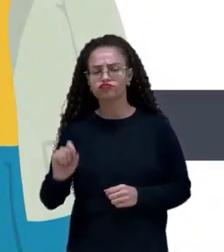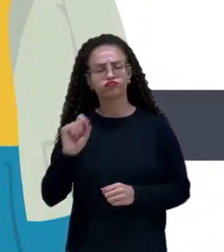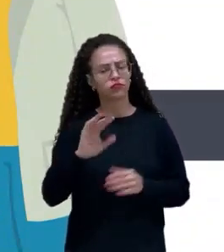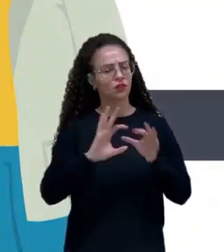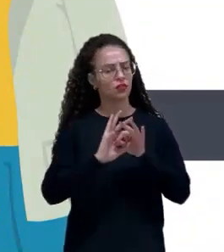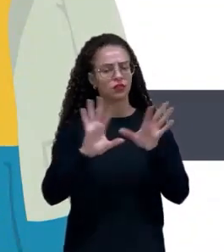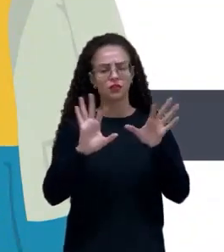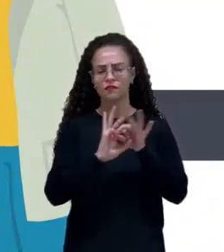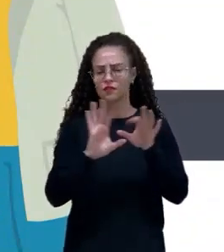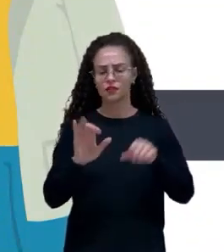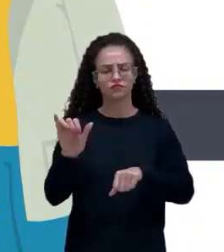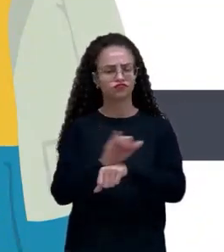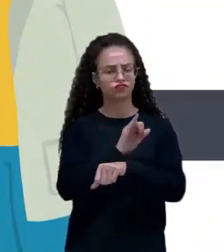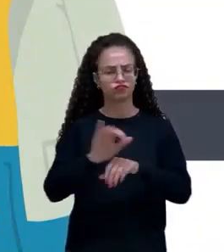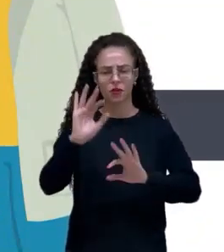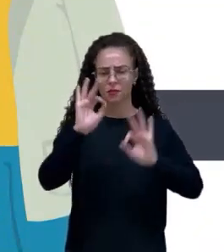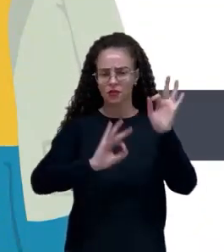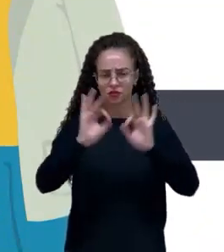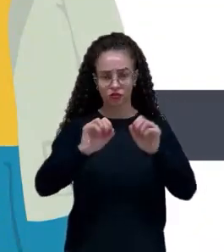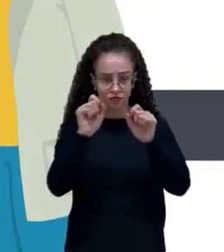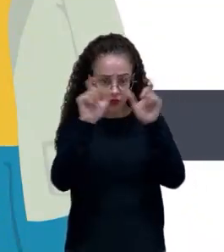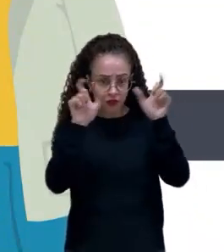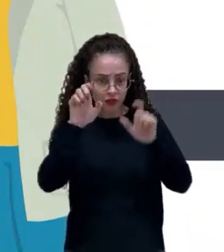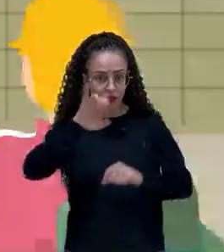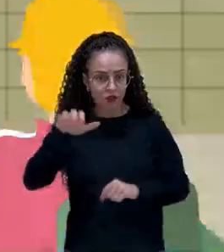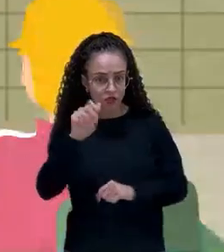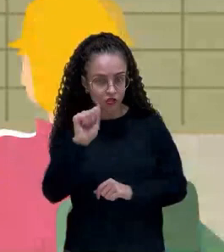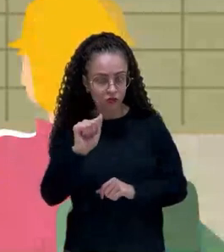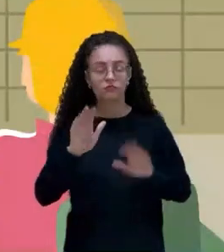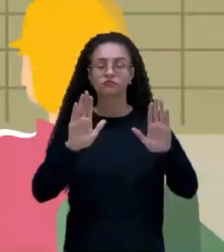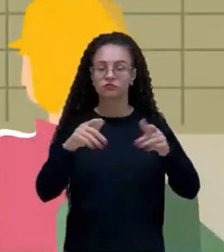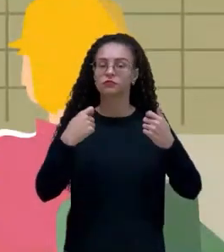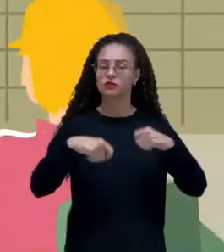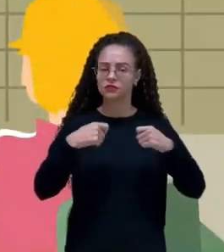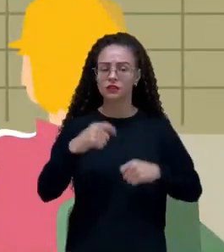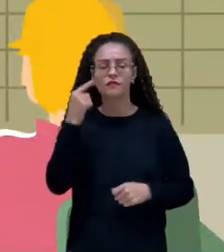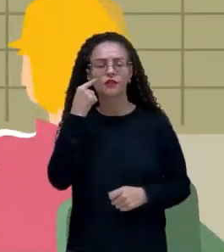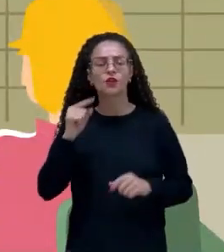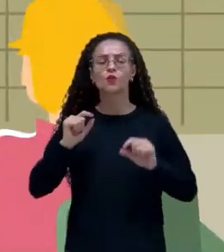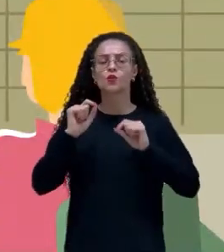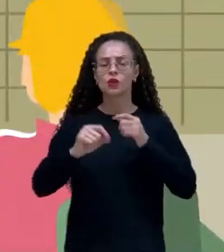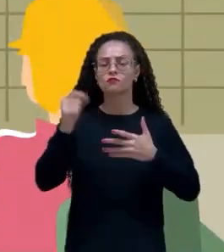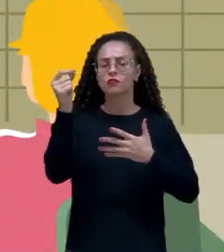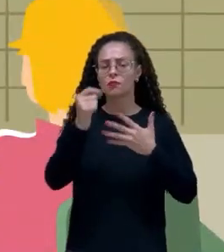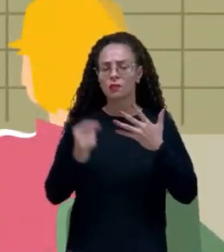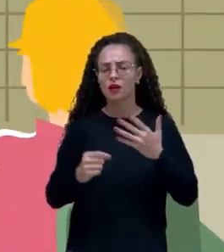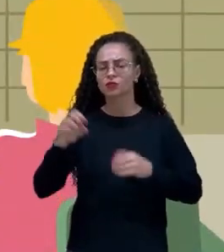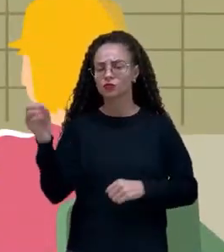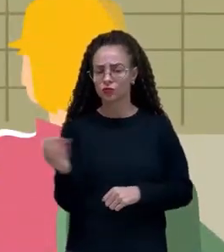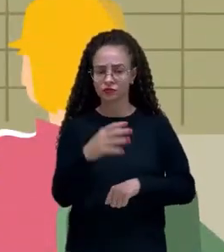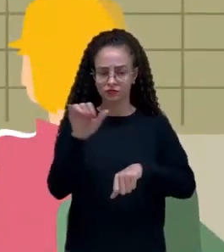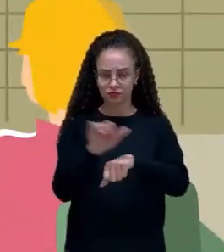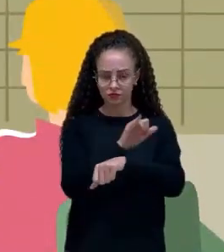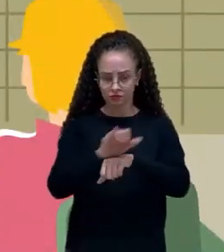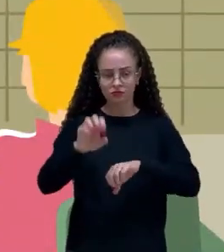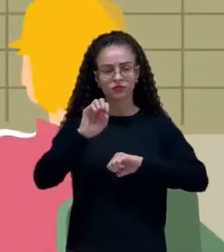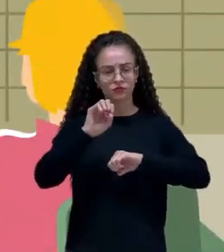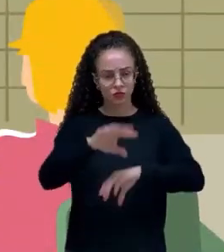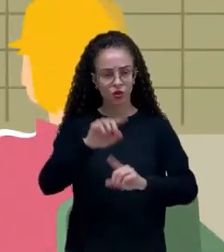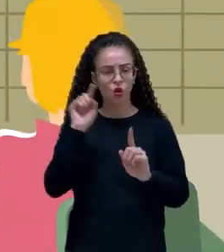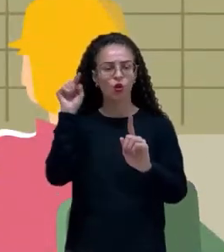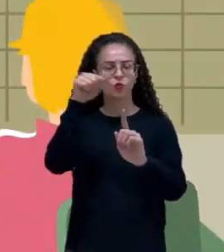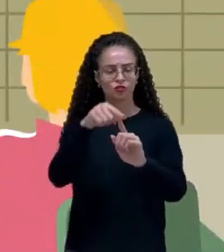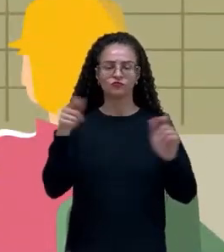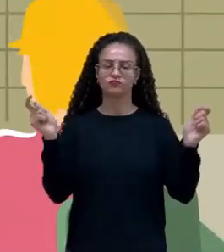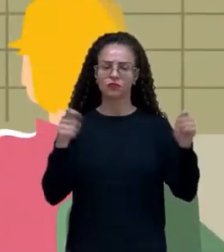autonomia para planejar e desenvolver o Se Liga na EJA, mas é preciso considerar a utilização de novas estratégias de ensino para